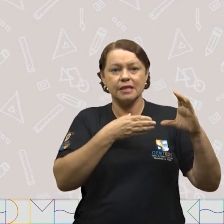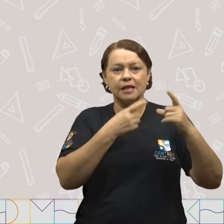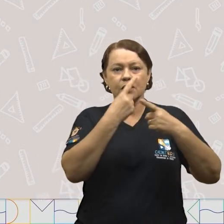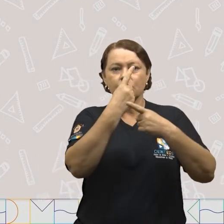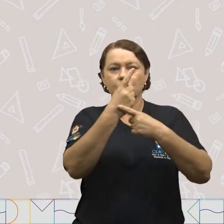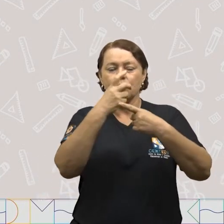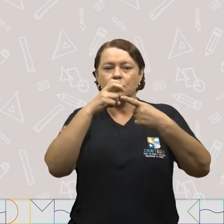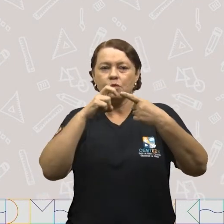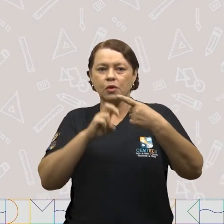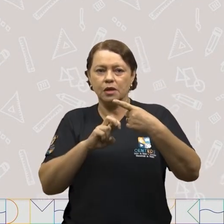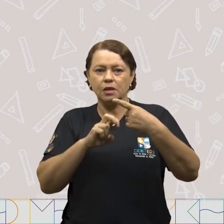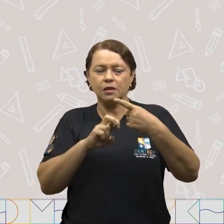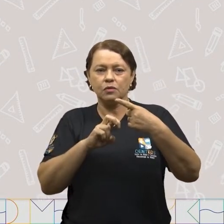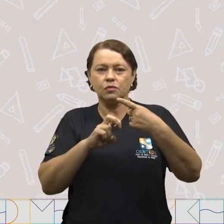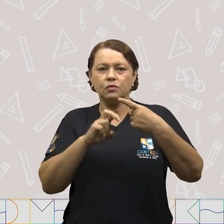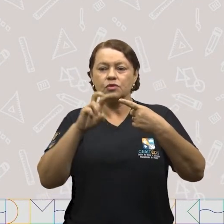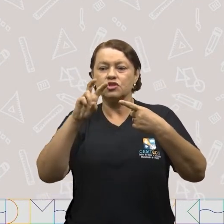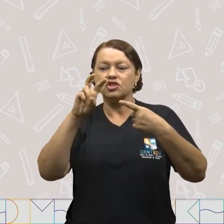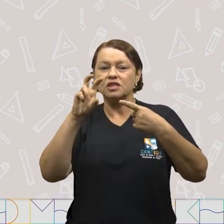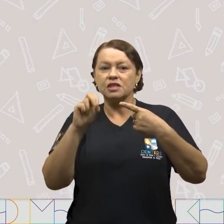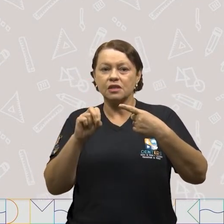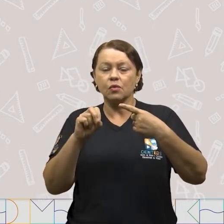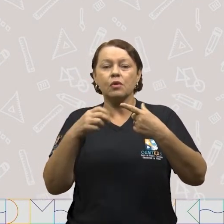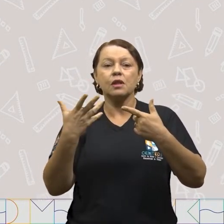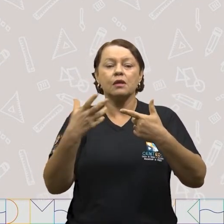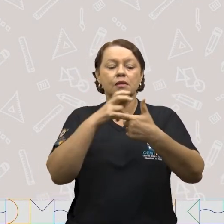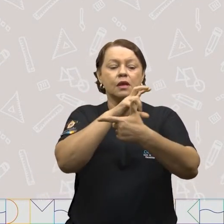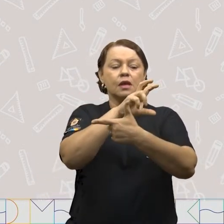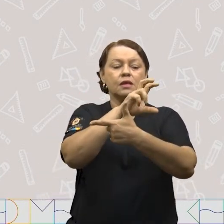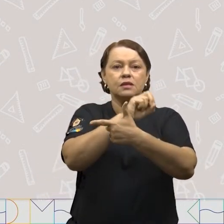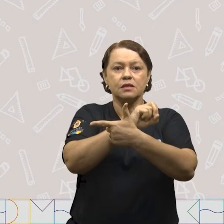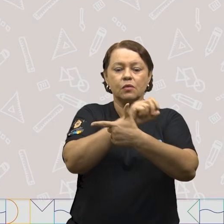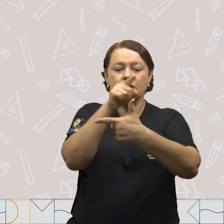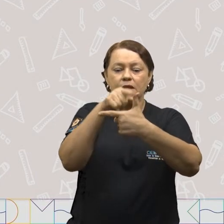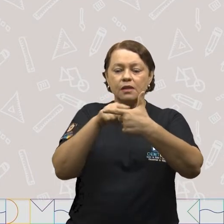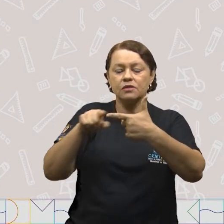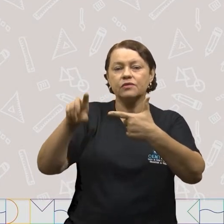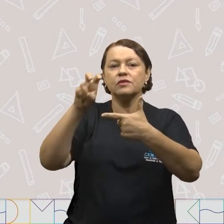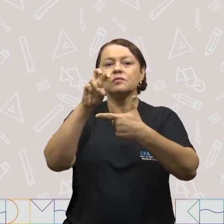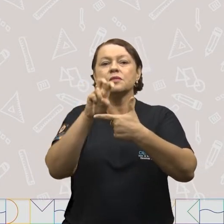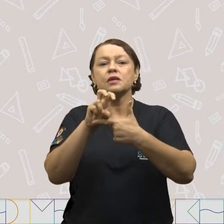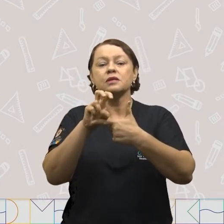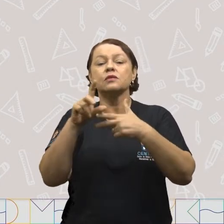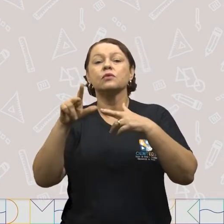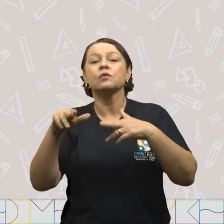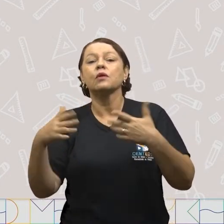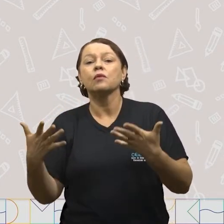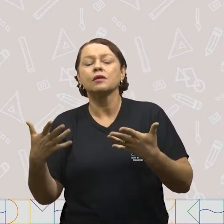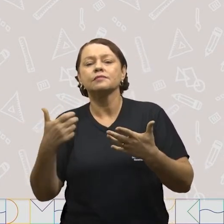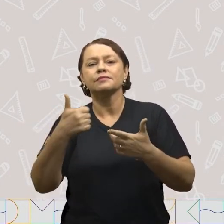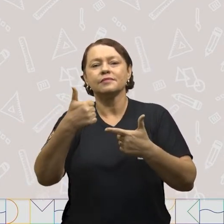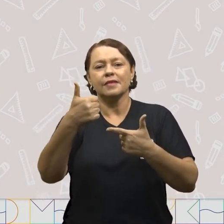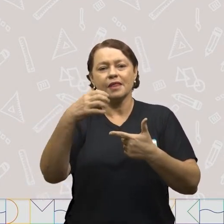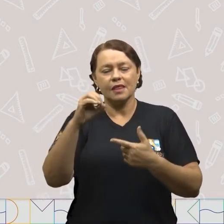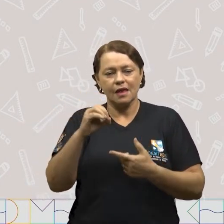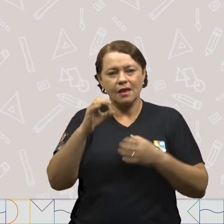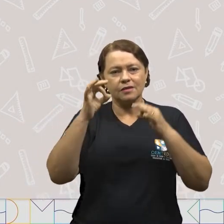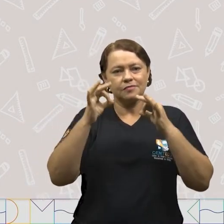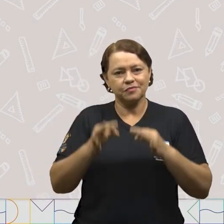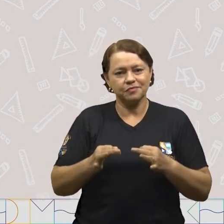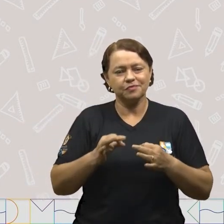A quinta parte de cinquenta. Cinquenta dividido para cinco vai ser igual a dez.